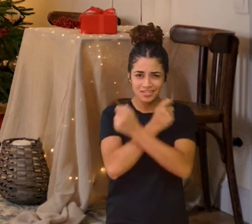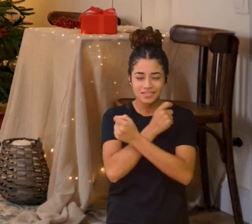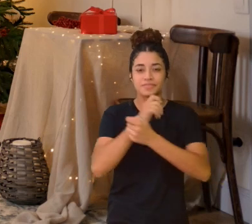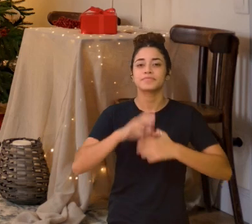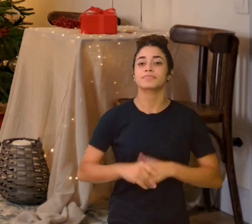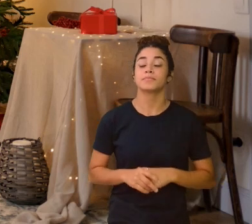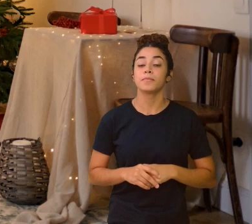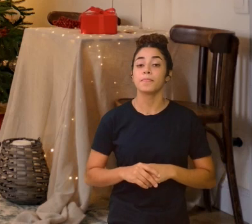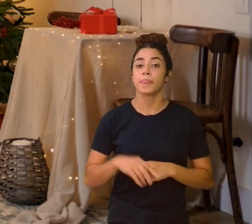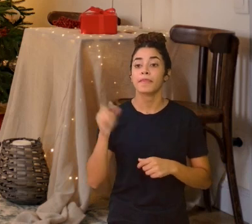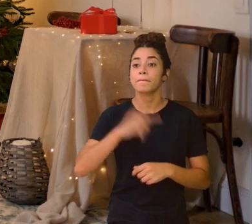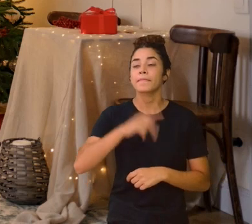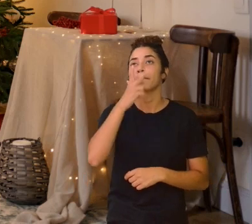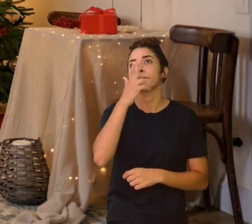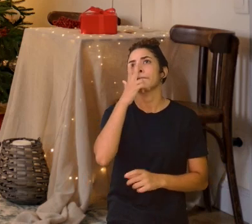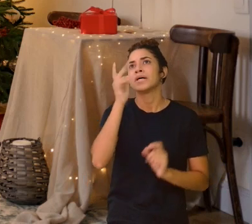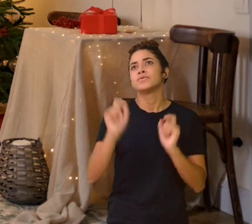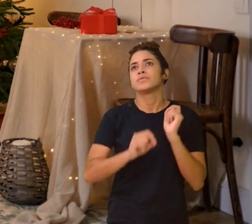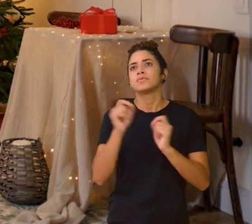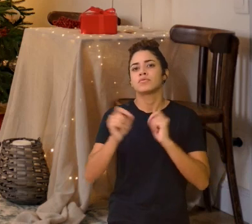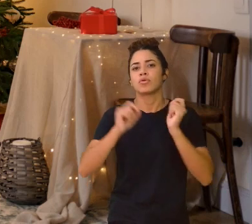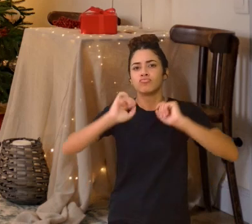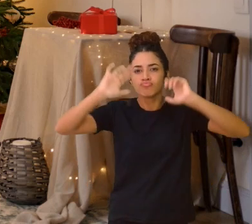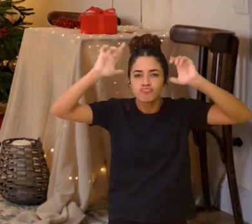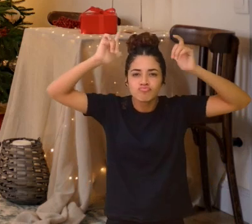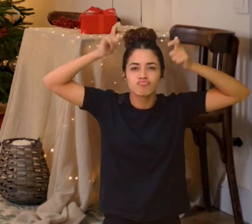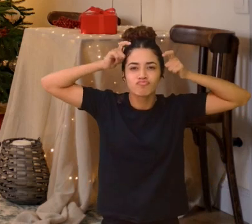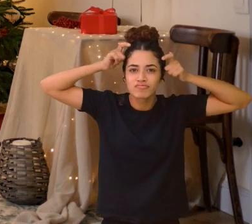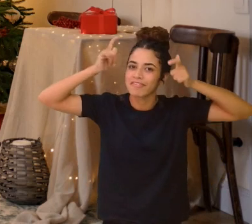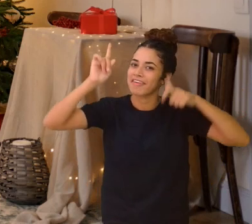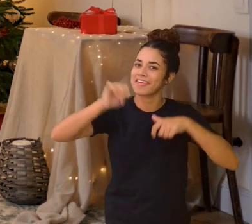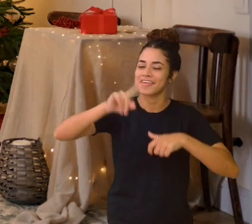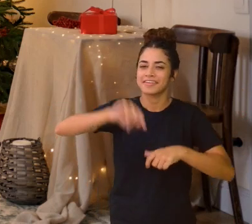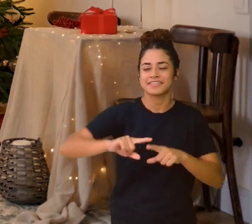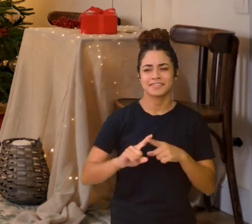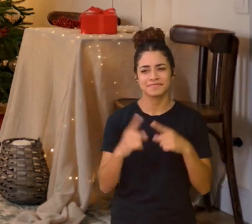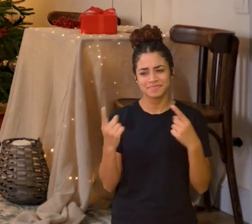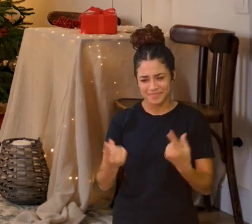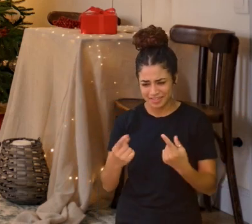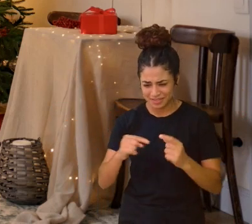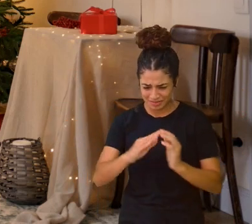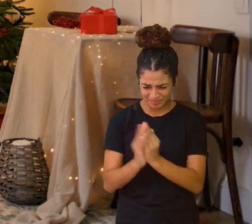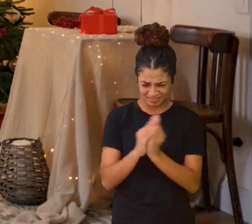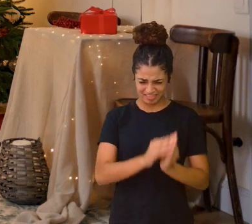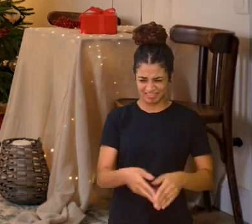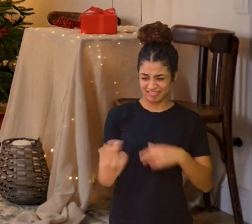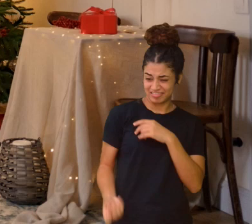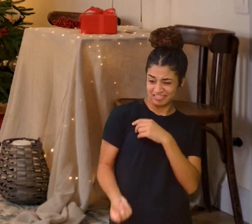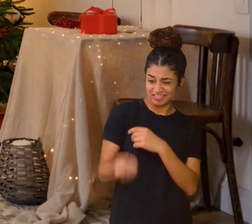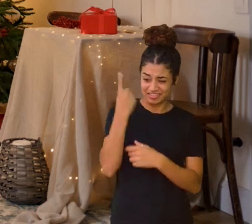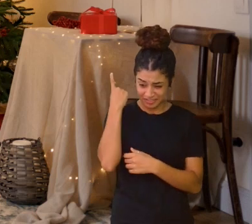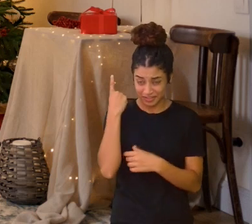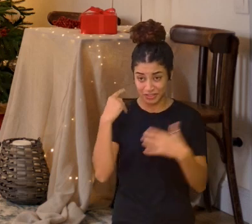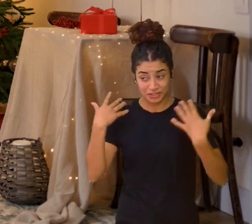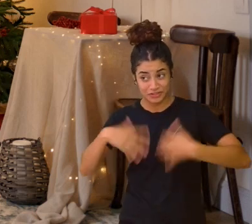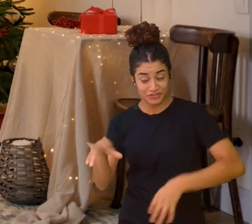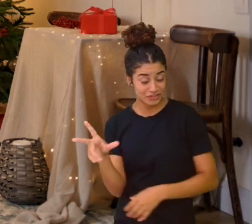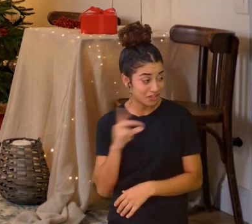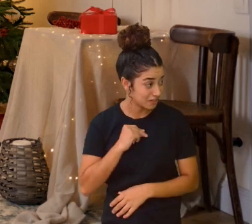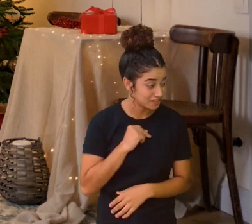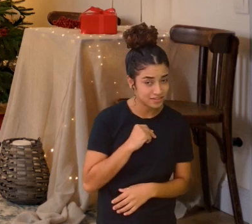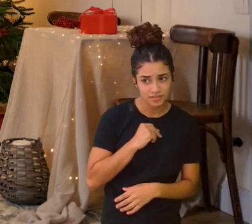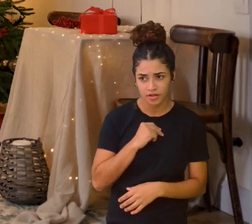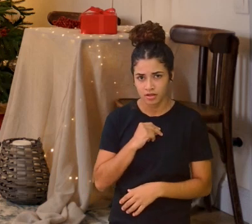parecia mais um príncipe Mas que boneco esquisito, o